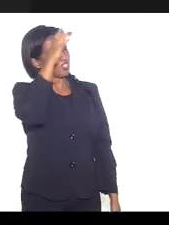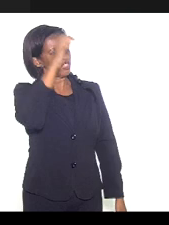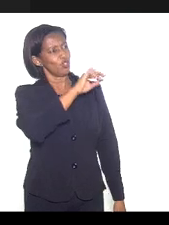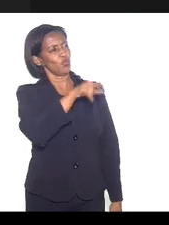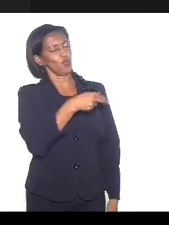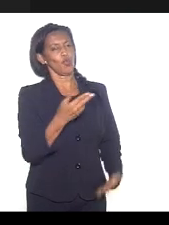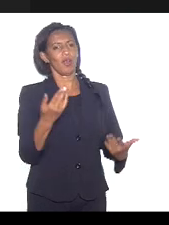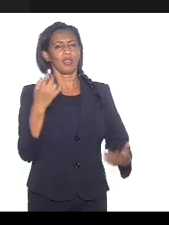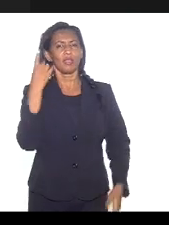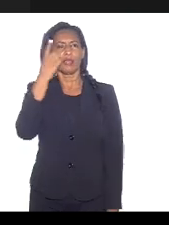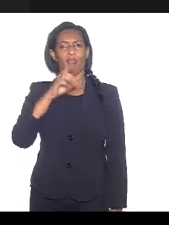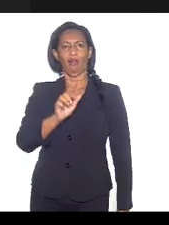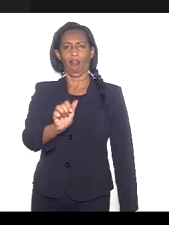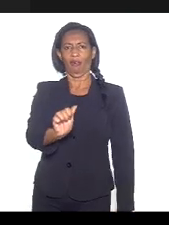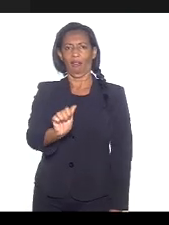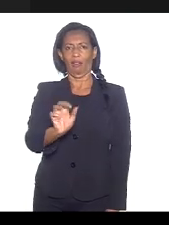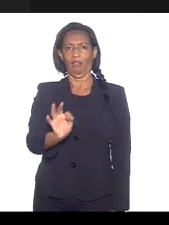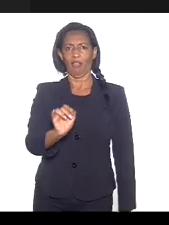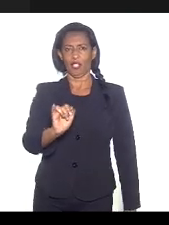Nunes.